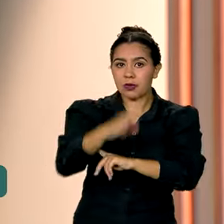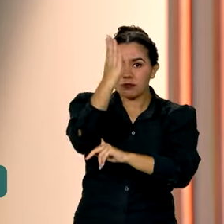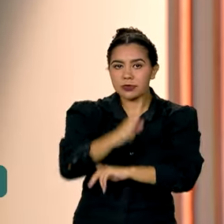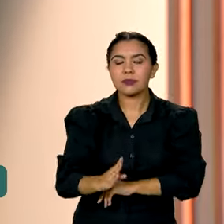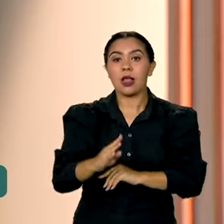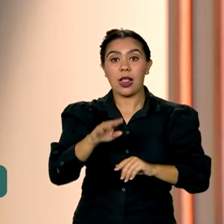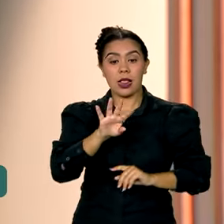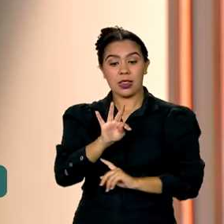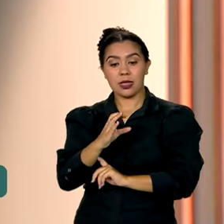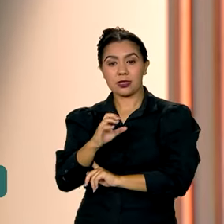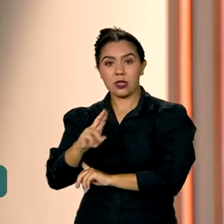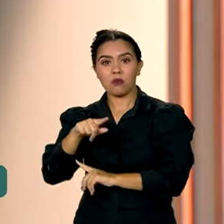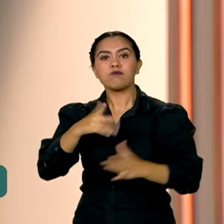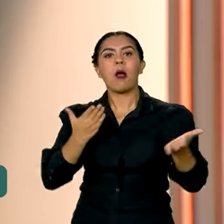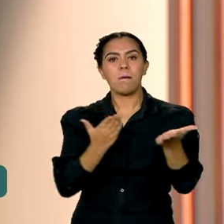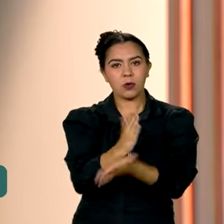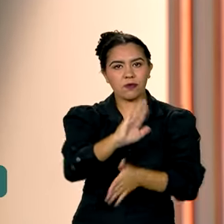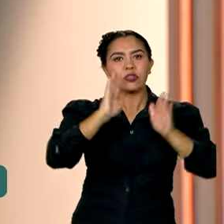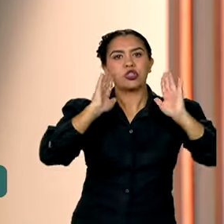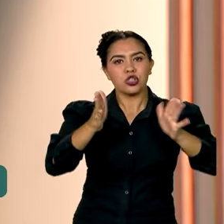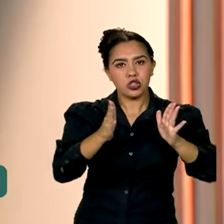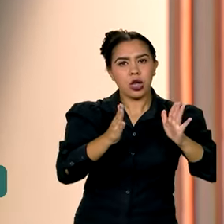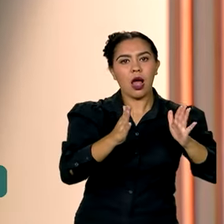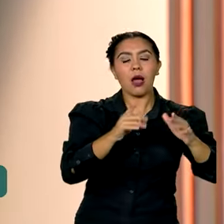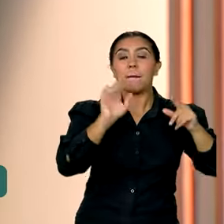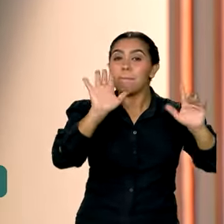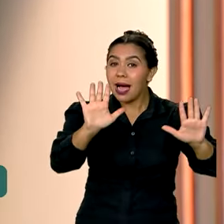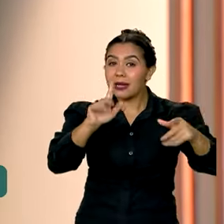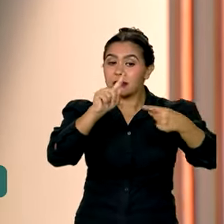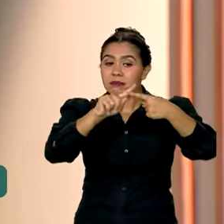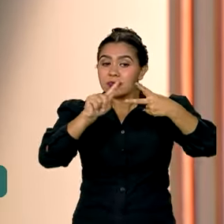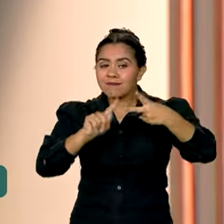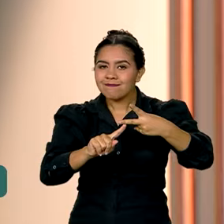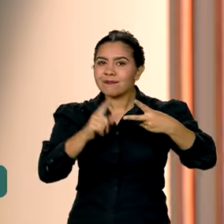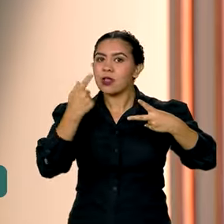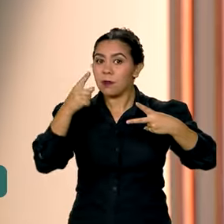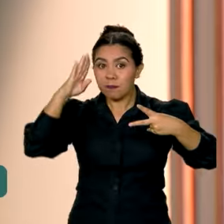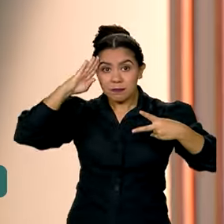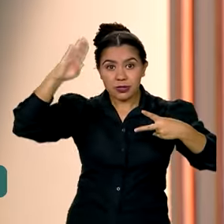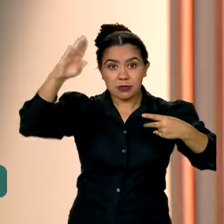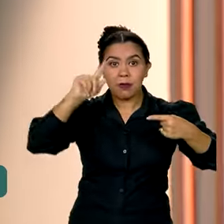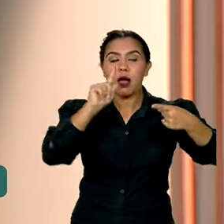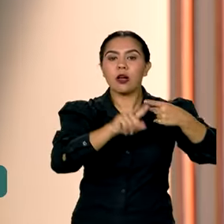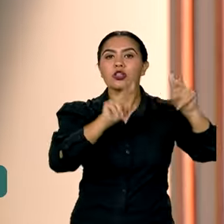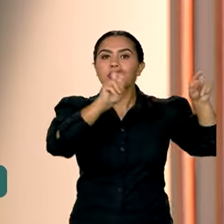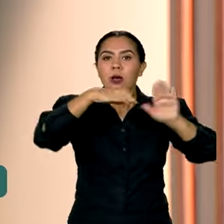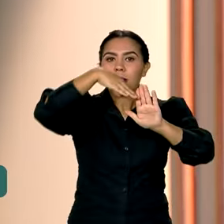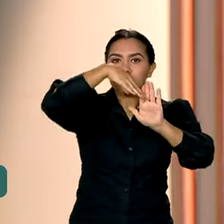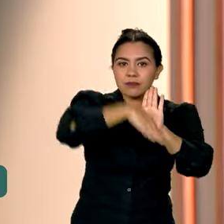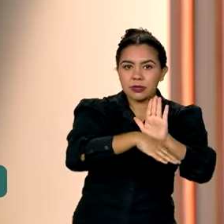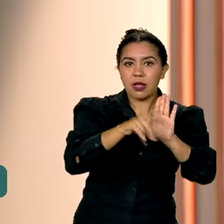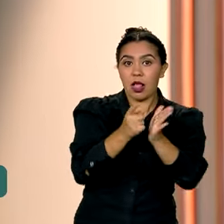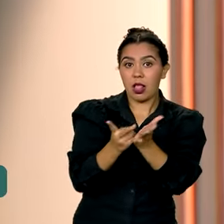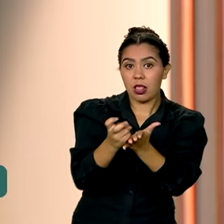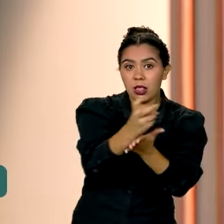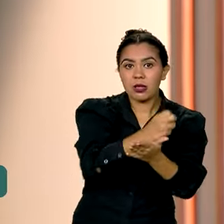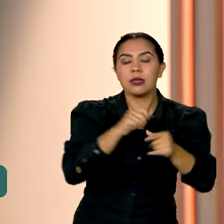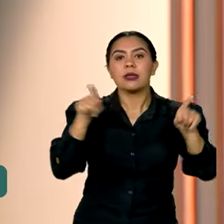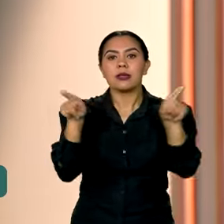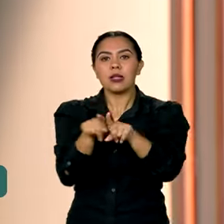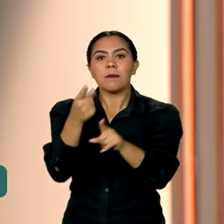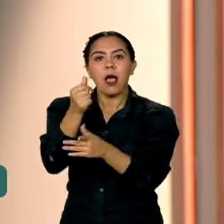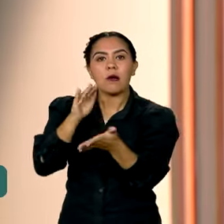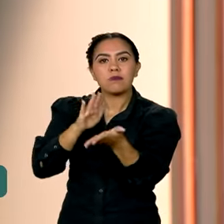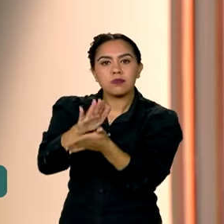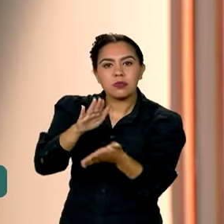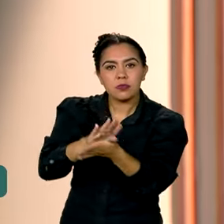aprovou as contas do governo, mas destacou dois pontos. A queda na carga tributária e a redução de receita por meio